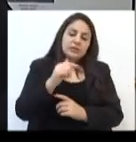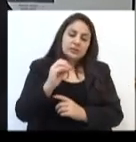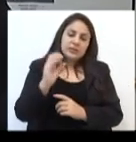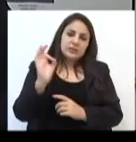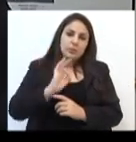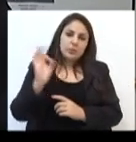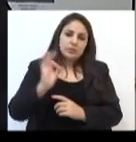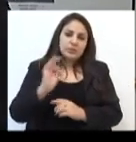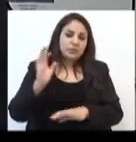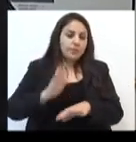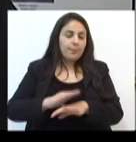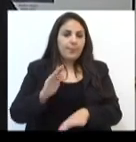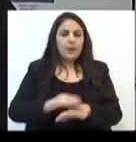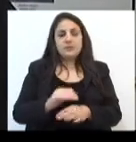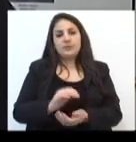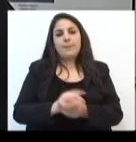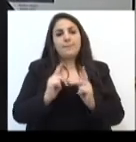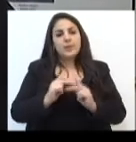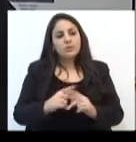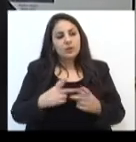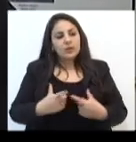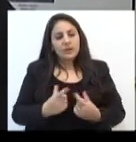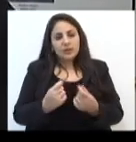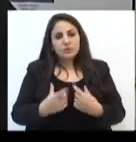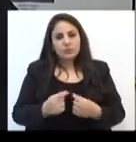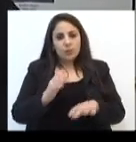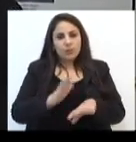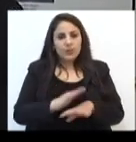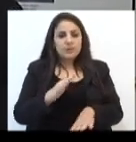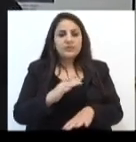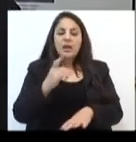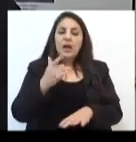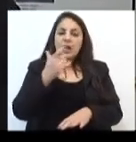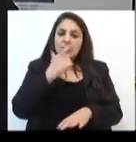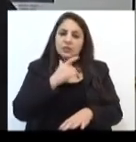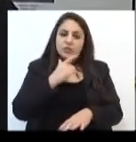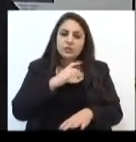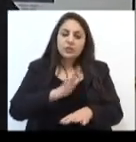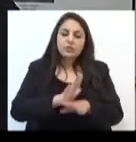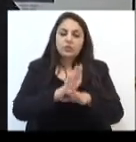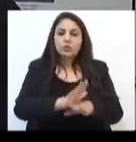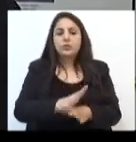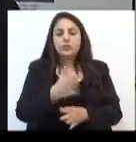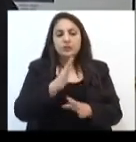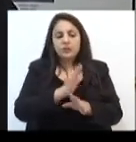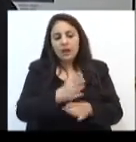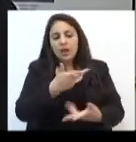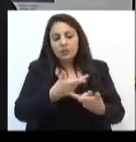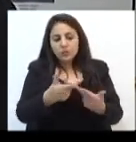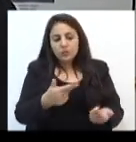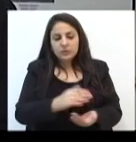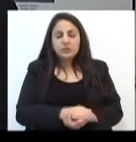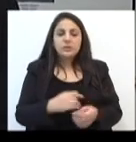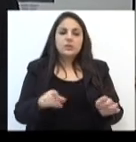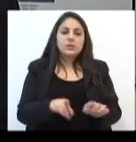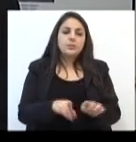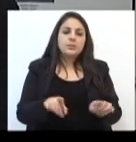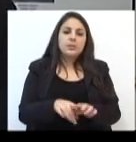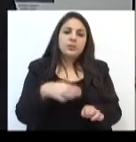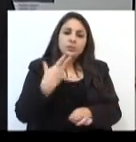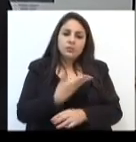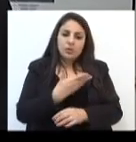% sobre a maior contribuição do cara que gastou mais. Então, talvez eleva as contribuições. Nós somos pela